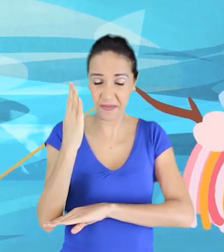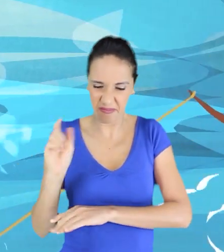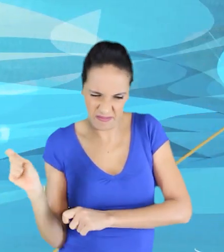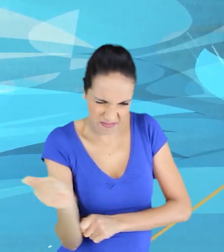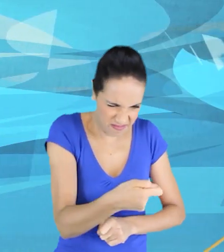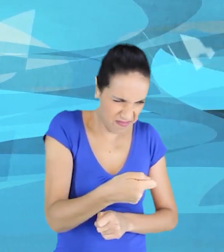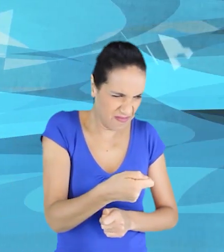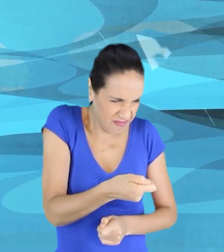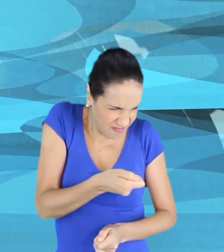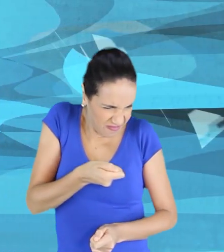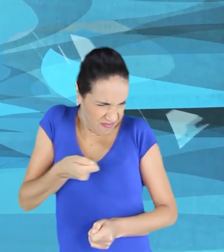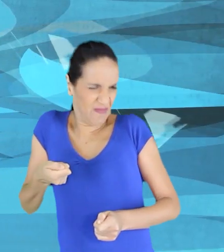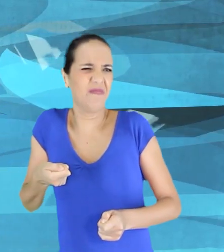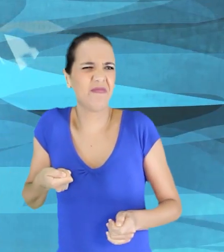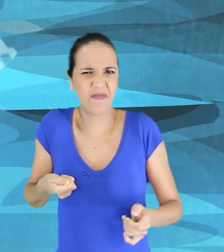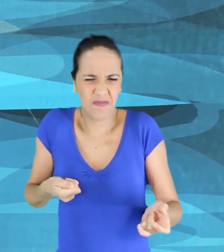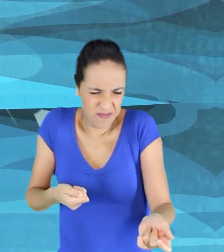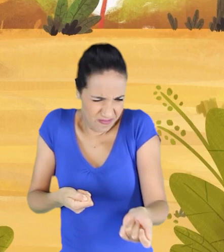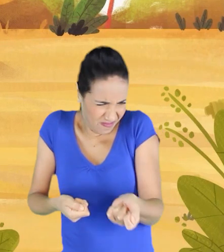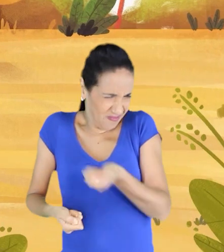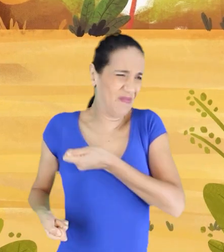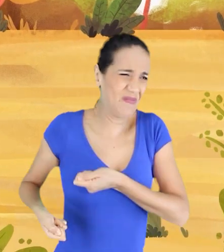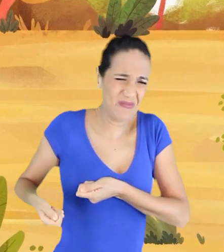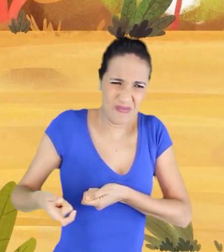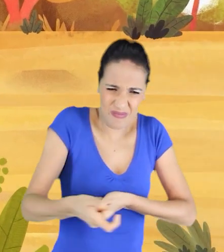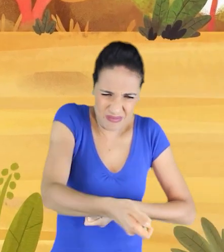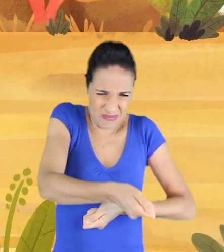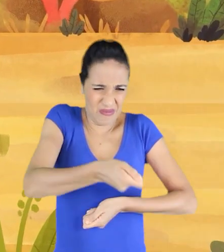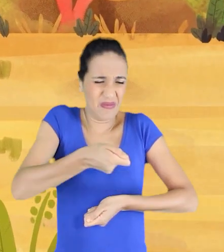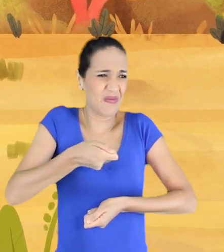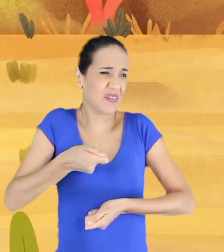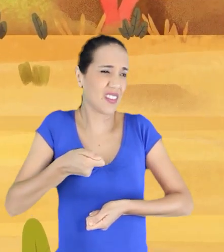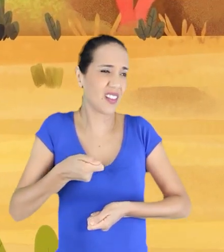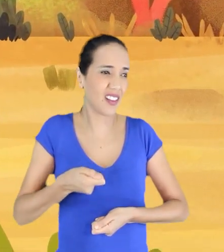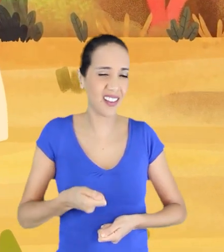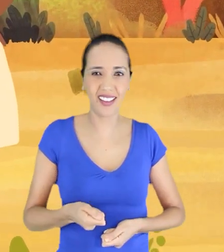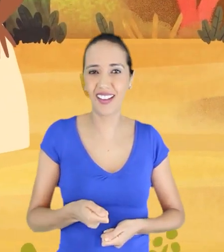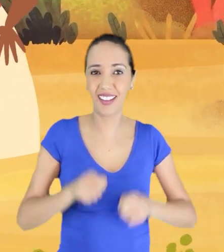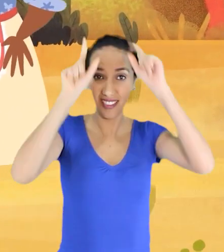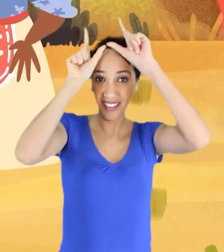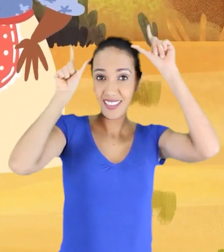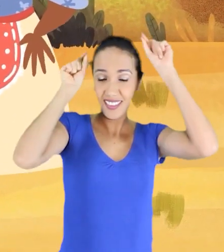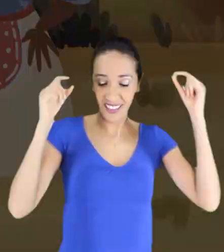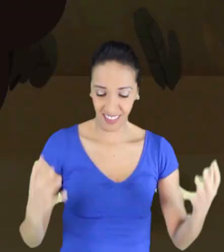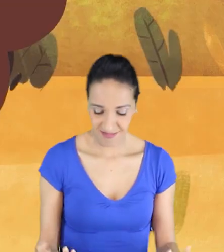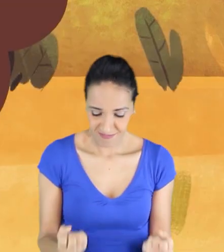jeito, foi puxando para a beira do córrego a infeliz pescadora, até o ponto onde a menina pudesse agarrar.